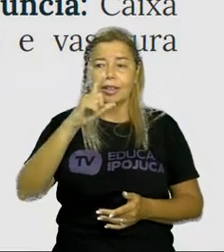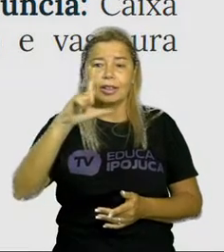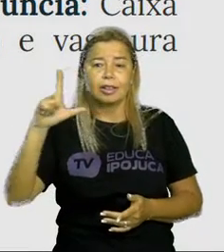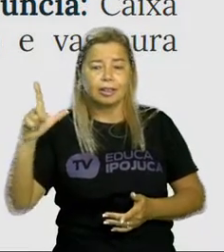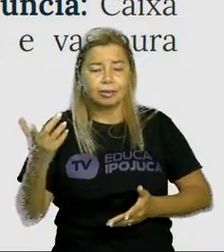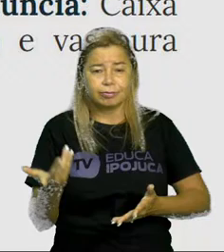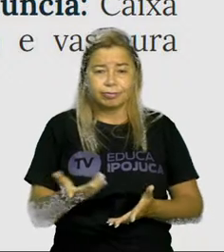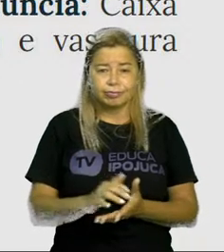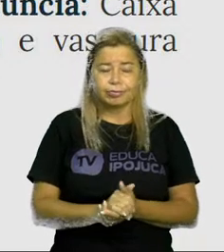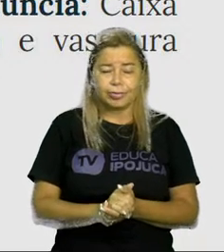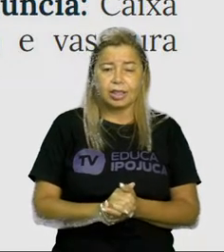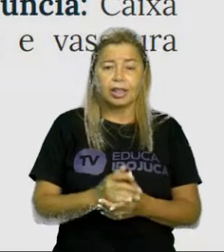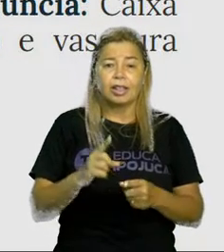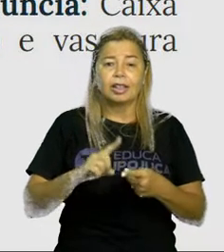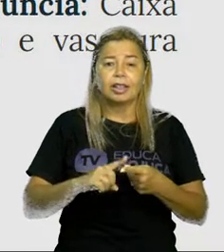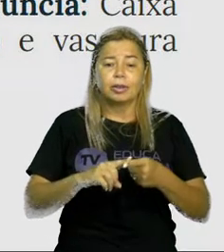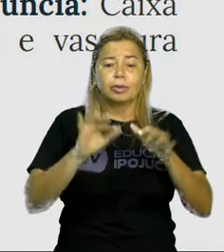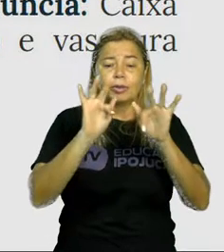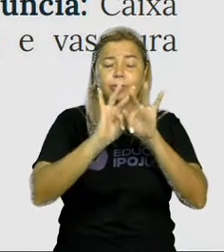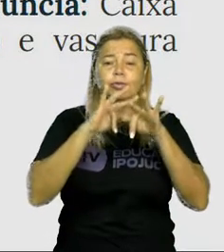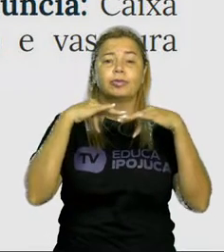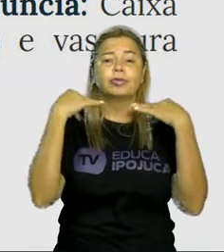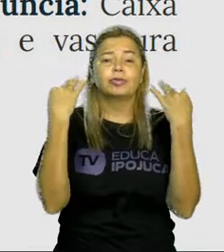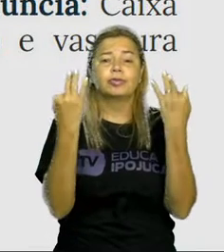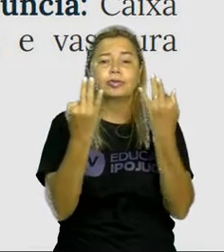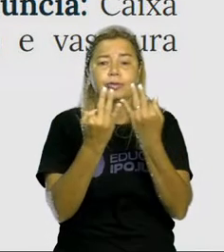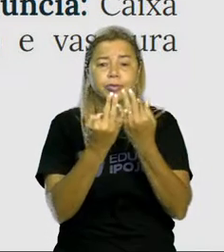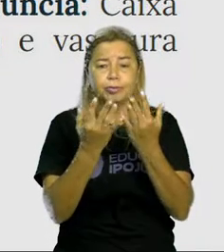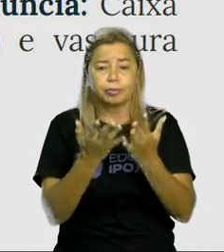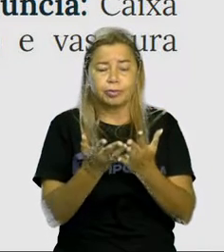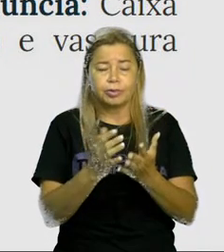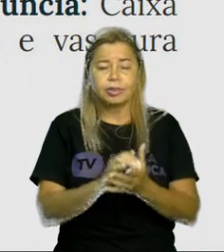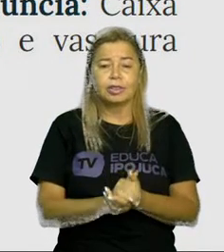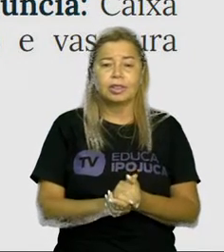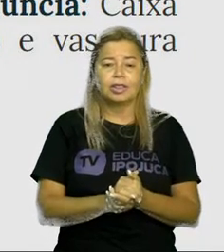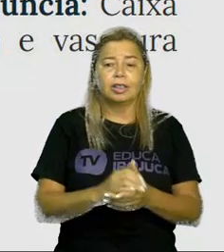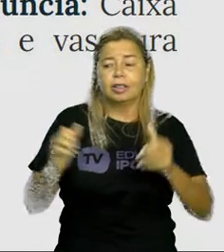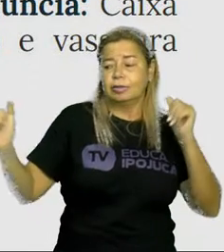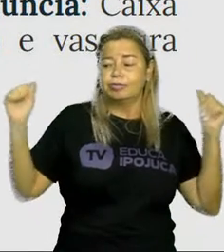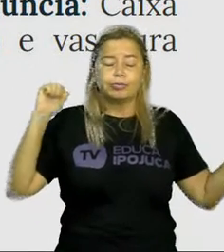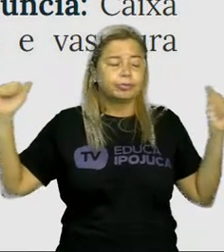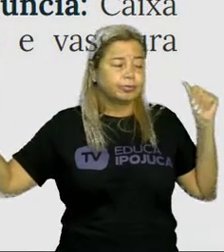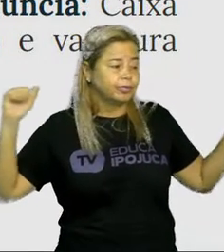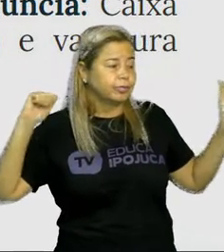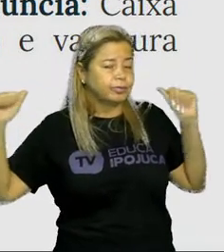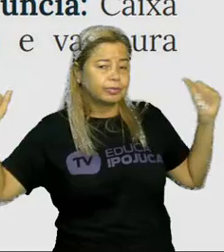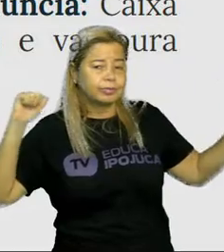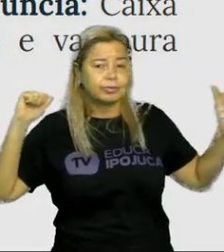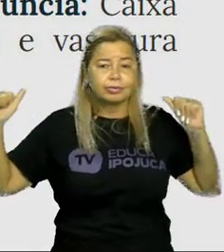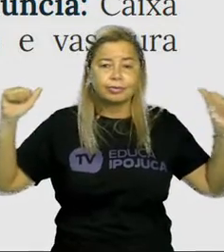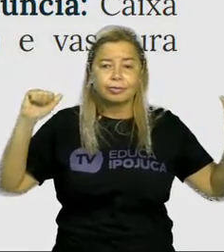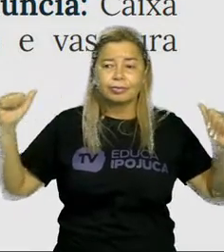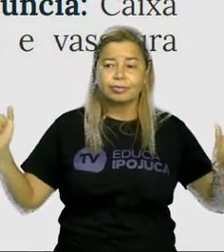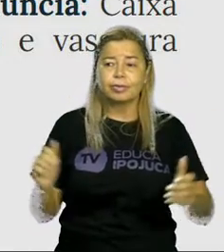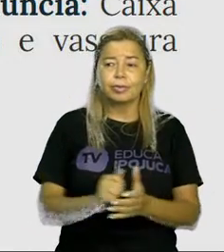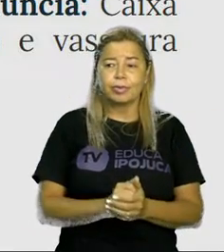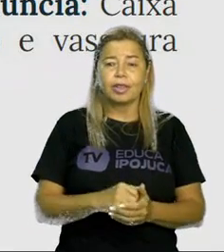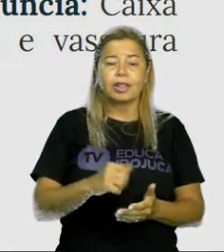com família. E toalha com toalha. Então a gente tem aqui uma